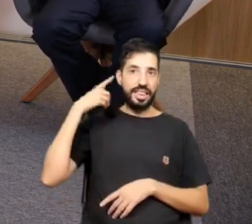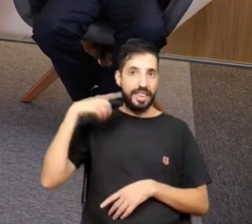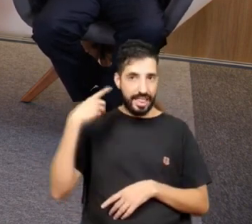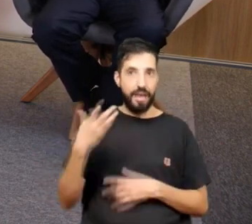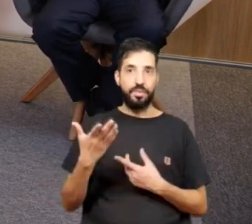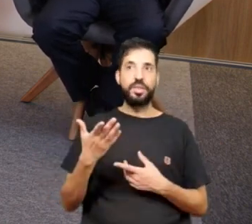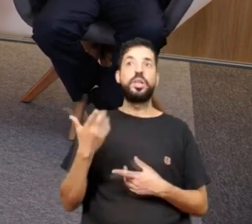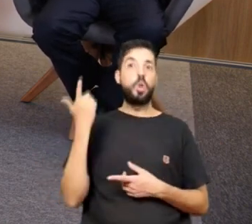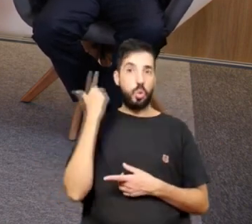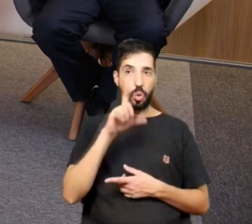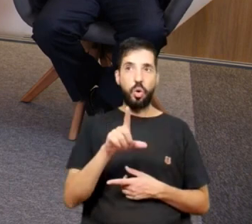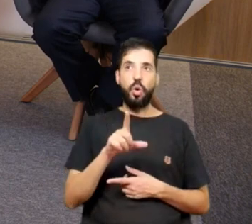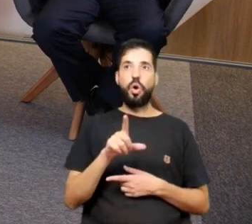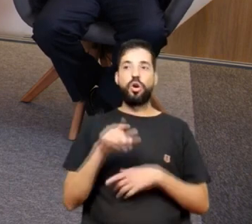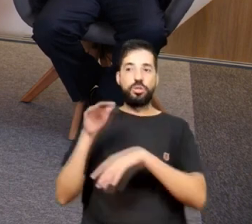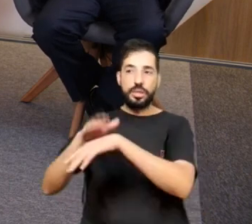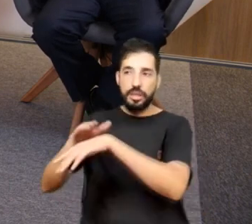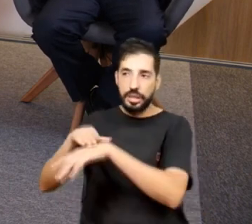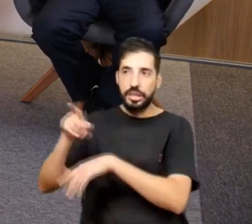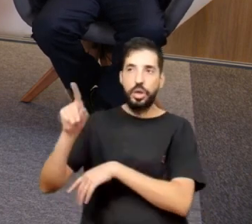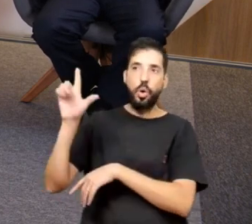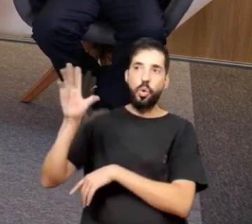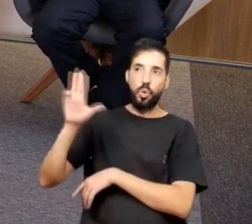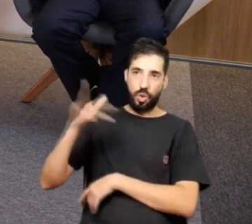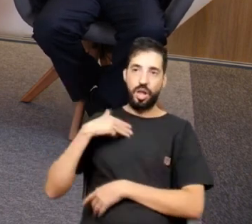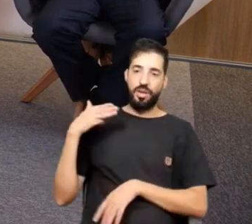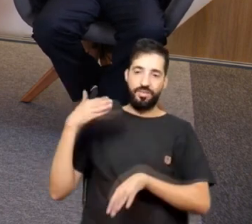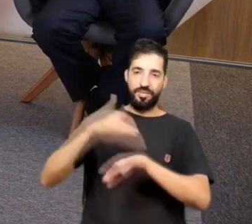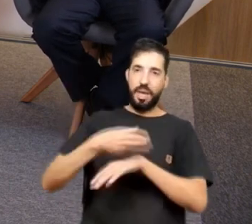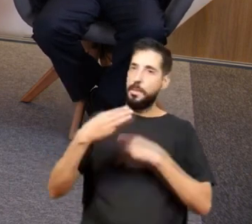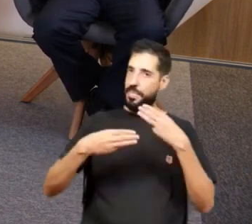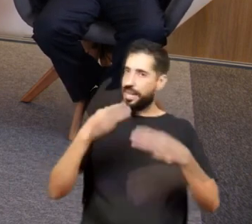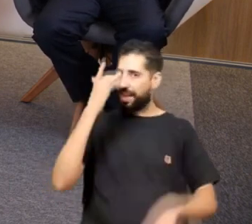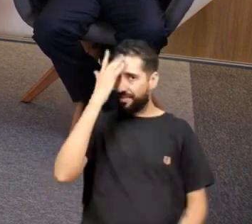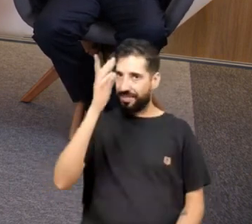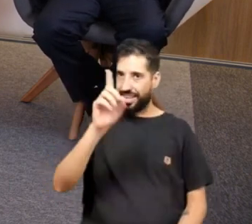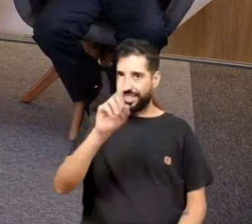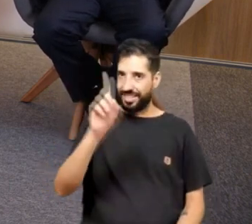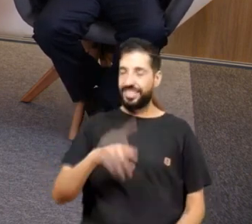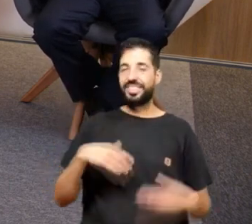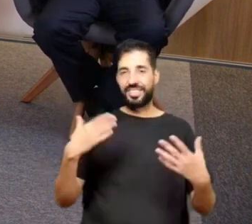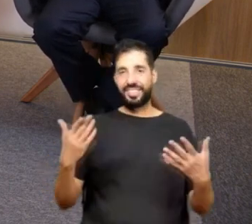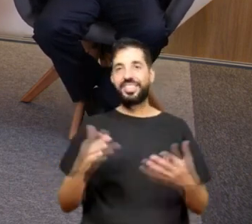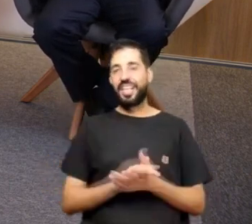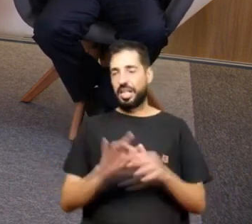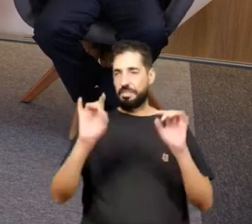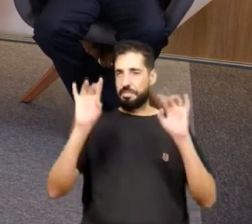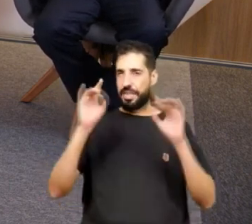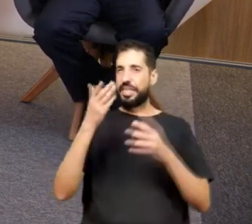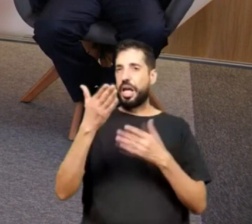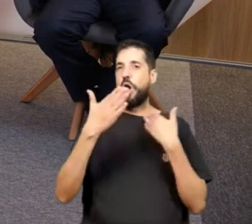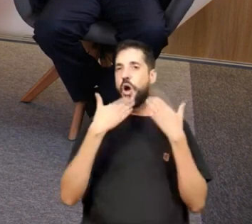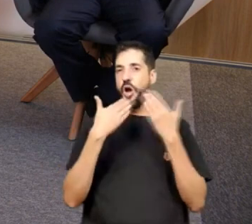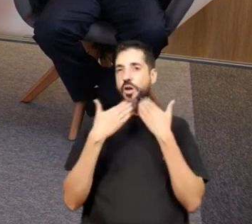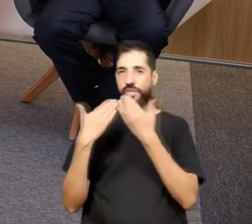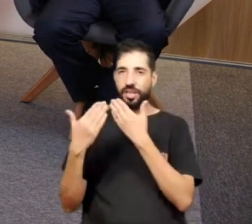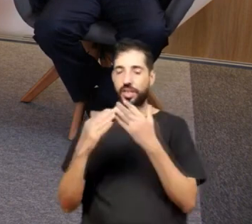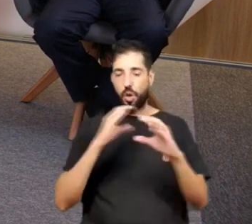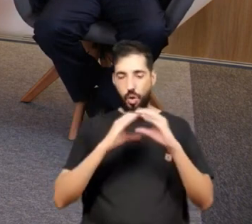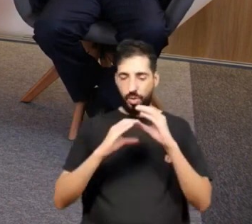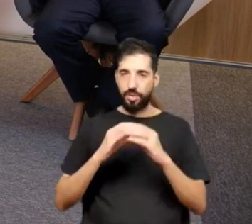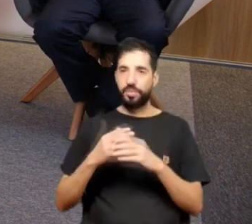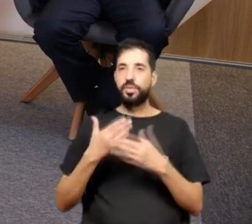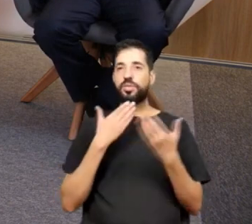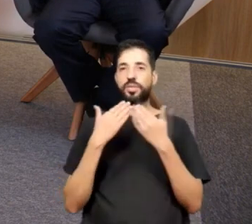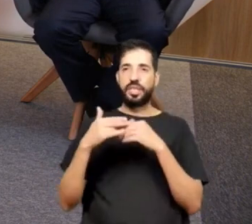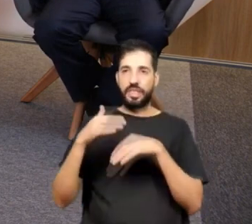convencer o Lula a ser ministro. Não é fácil, não. Então, ele é um especialista em conversar, em comunicar, em convencer as pessoas. Então,